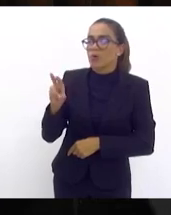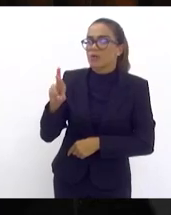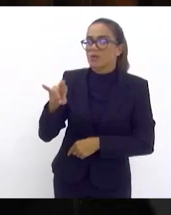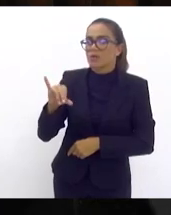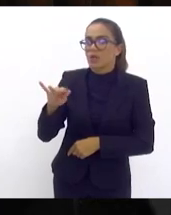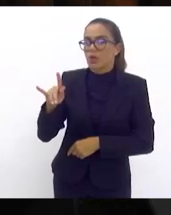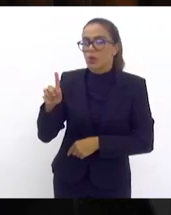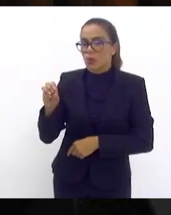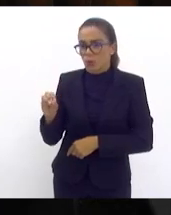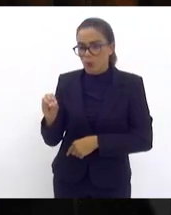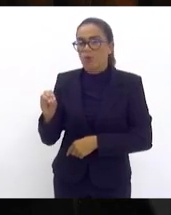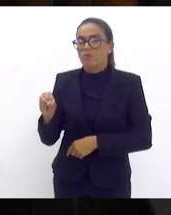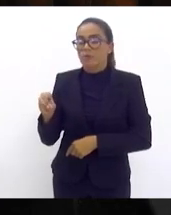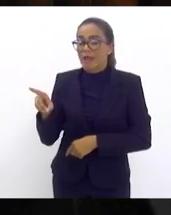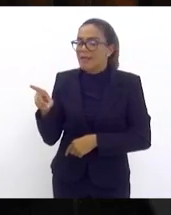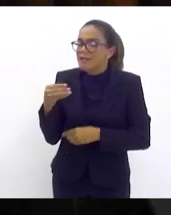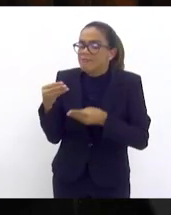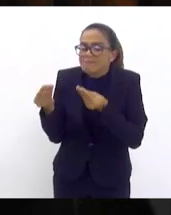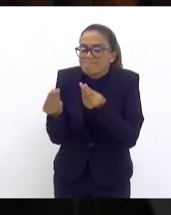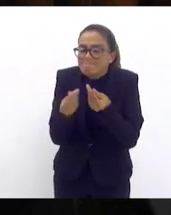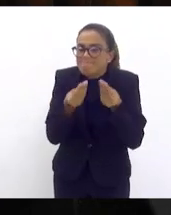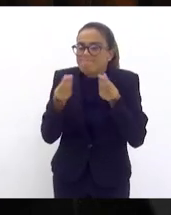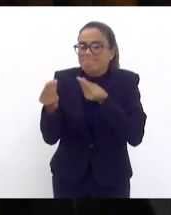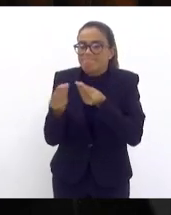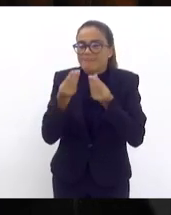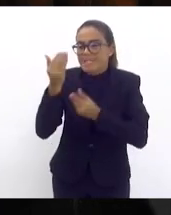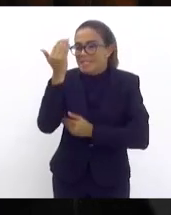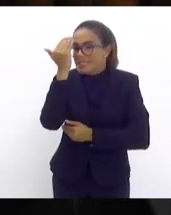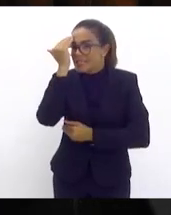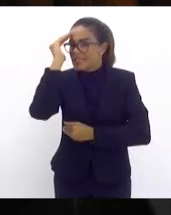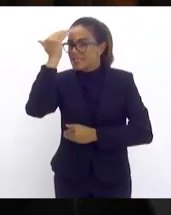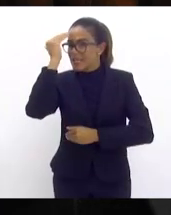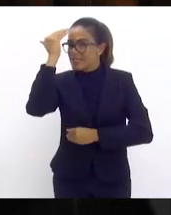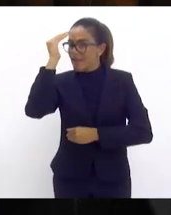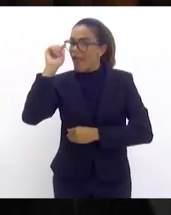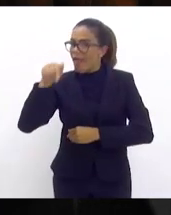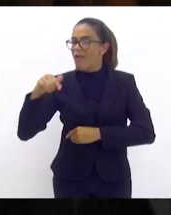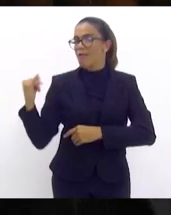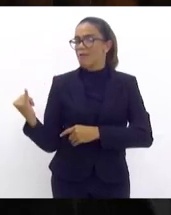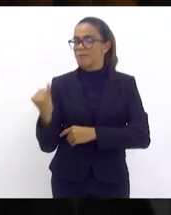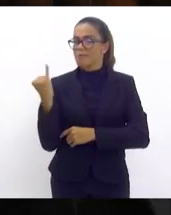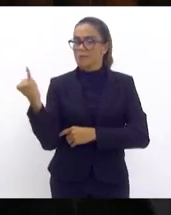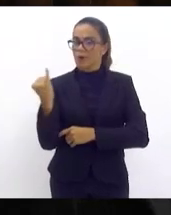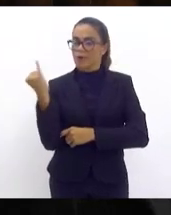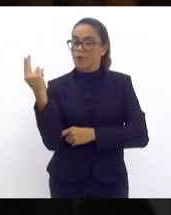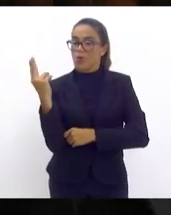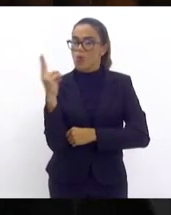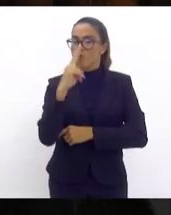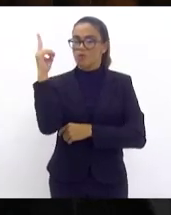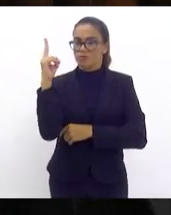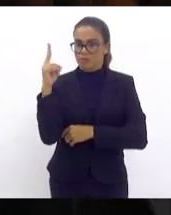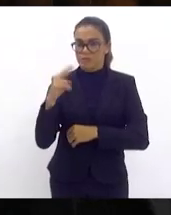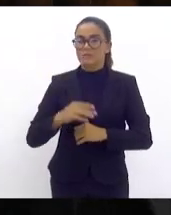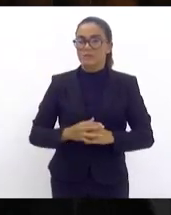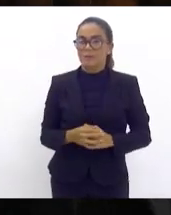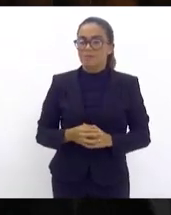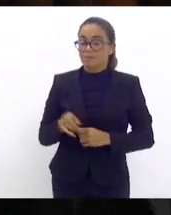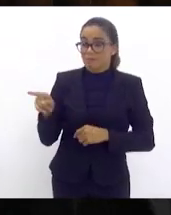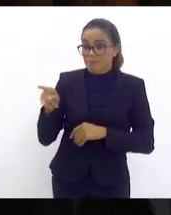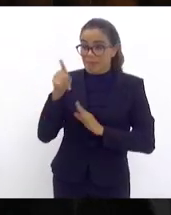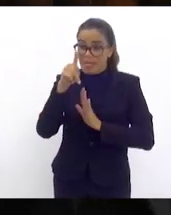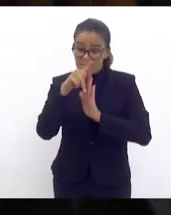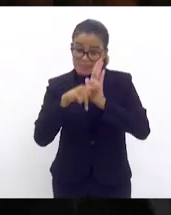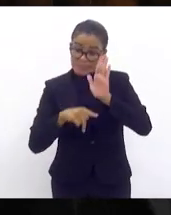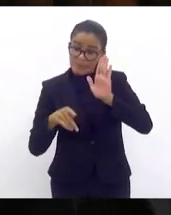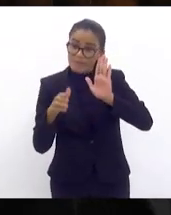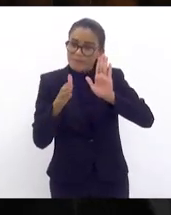sensibilidade em entender a importância desse projeto que entrou em regime de urgência em pauta esse projeto tem como